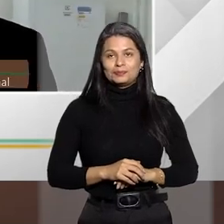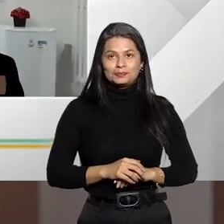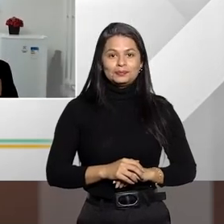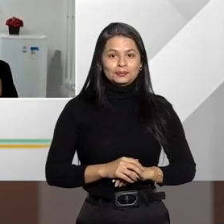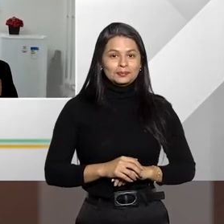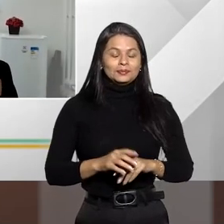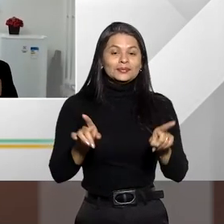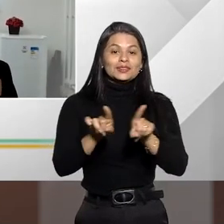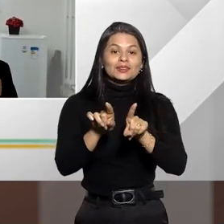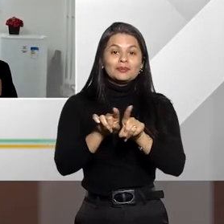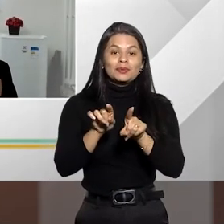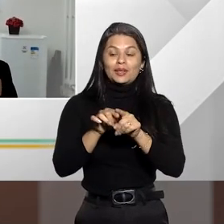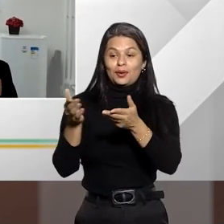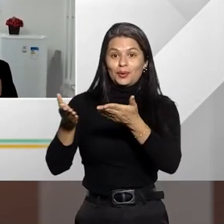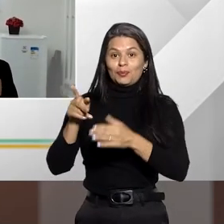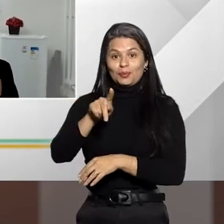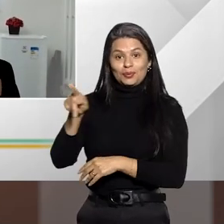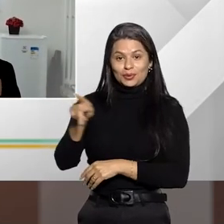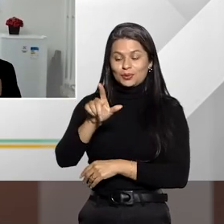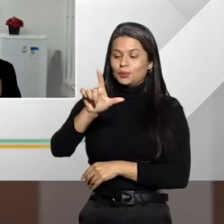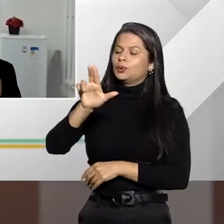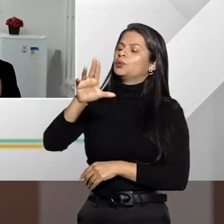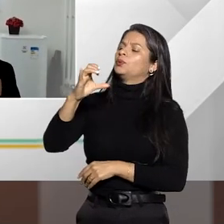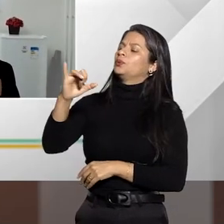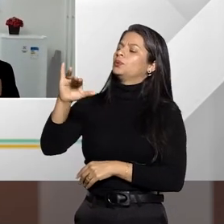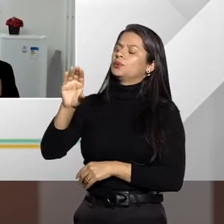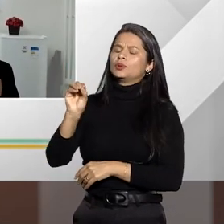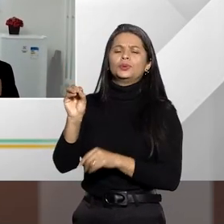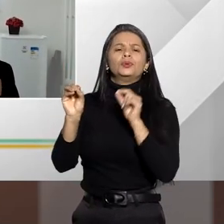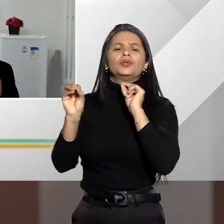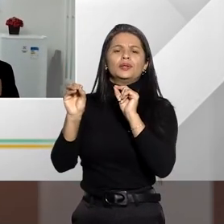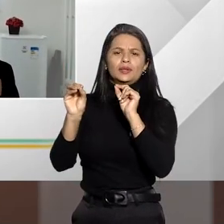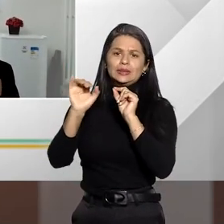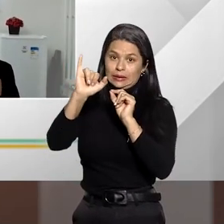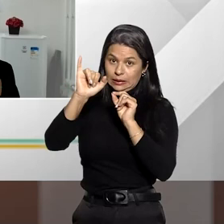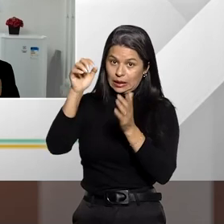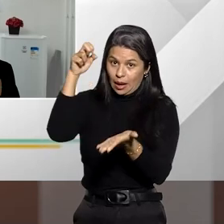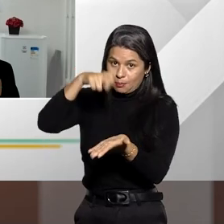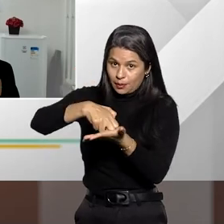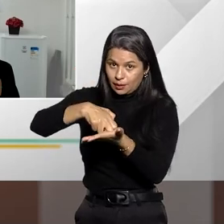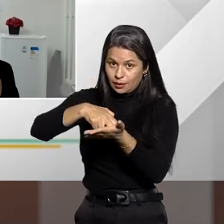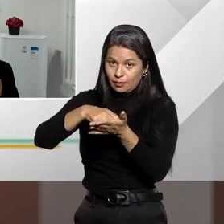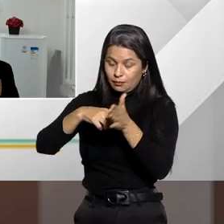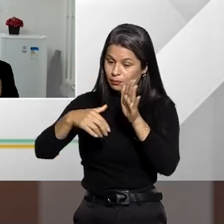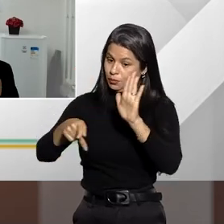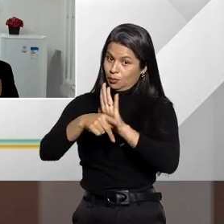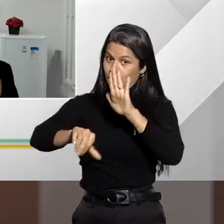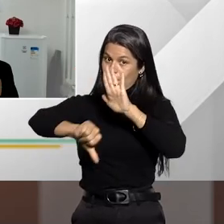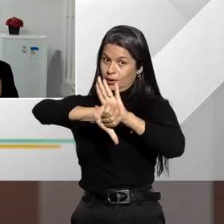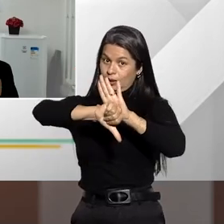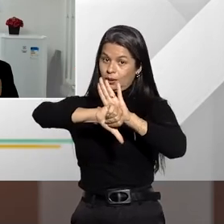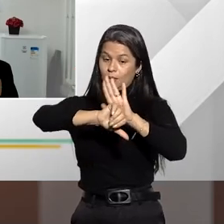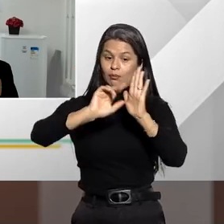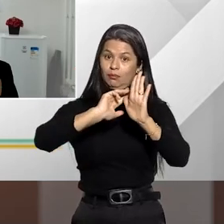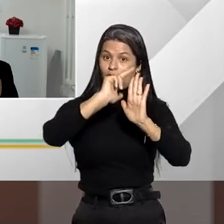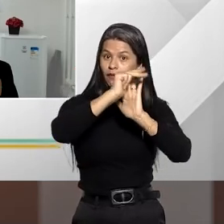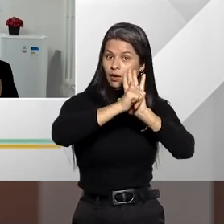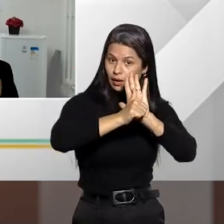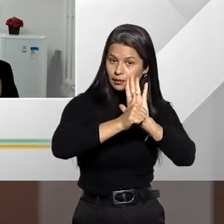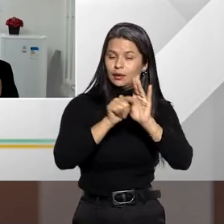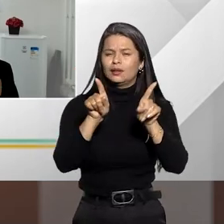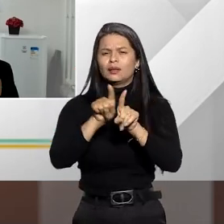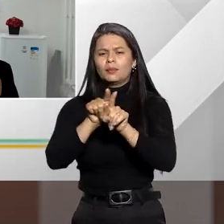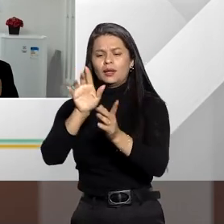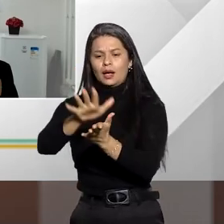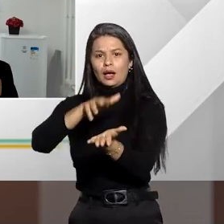E ainda com você, professor Lúcio, o pode ocorrer se a pena aplicada para crimes em concurso, incluir também a multa de que trata o artigo